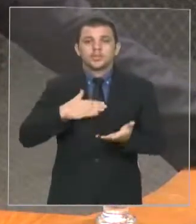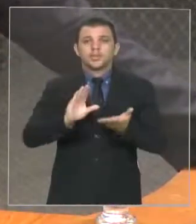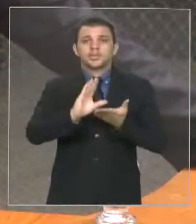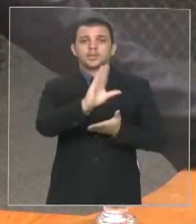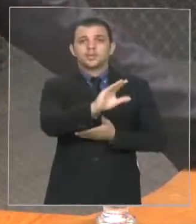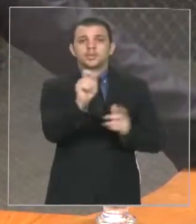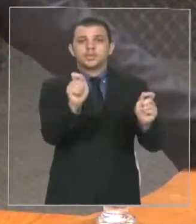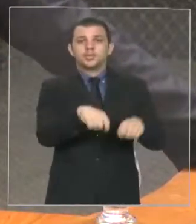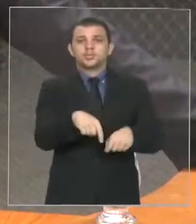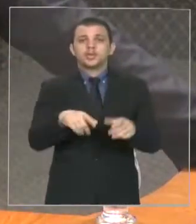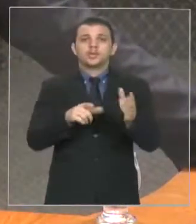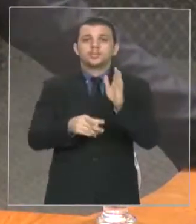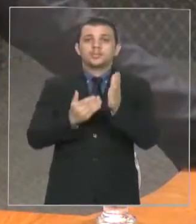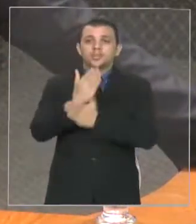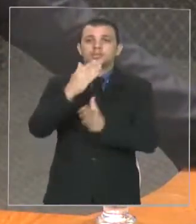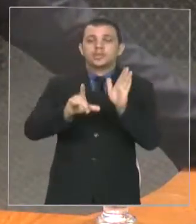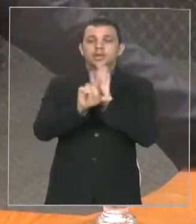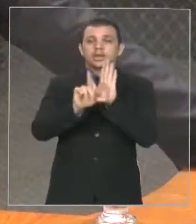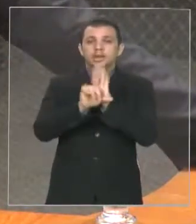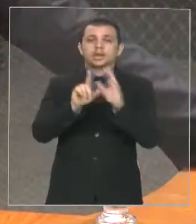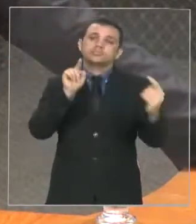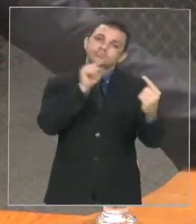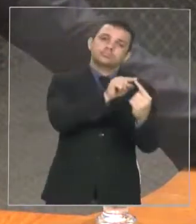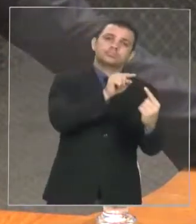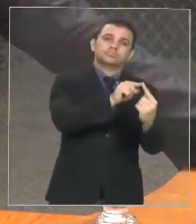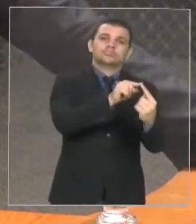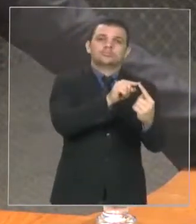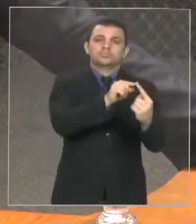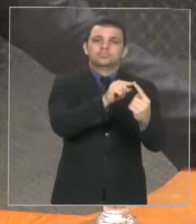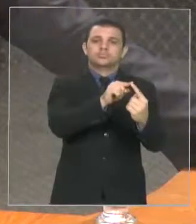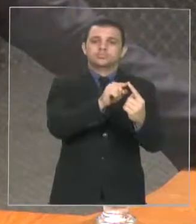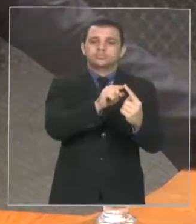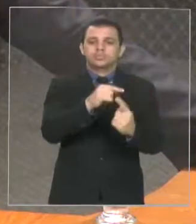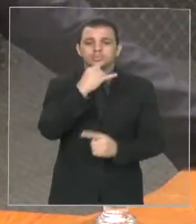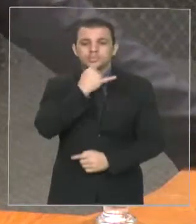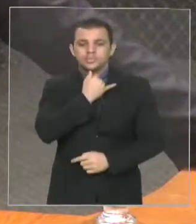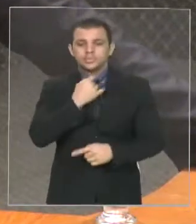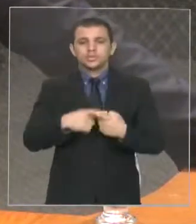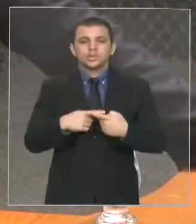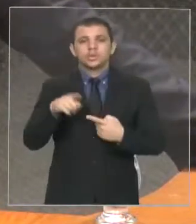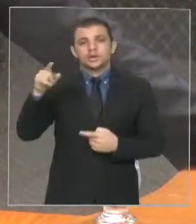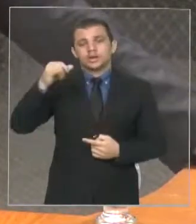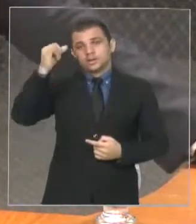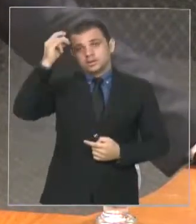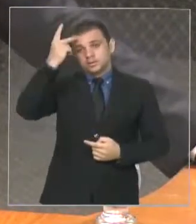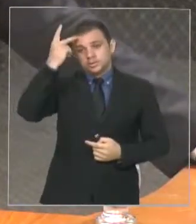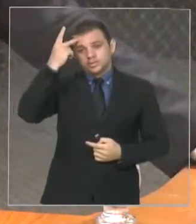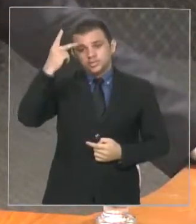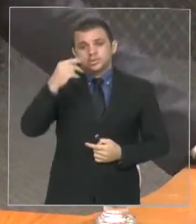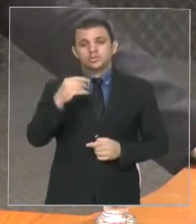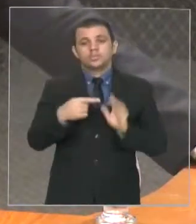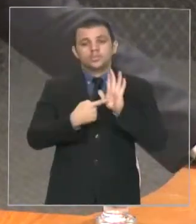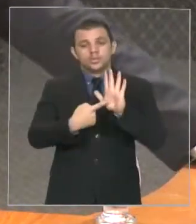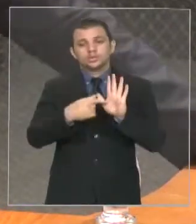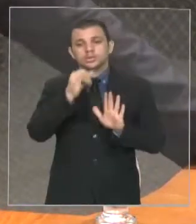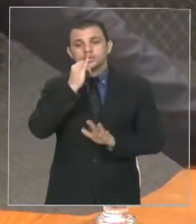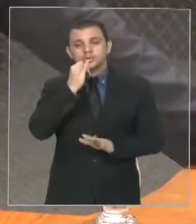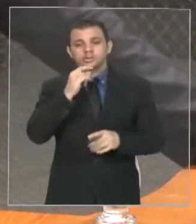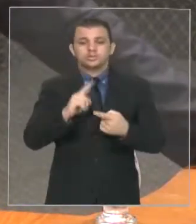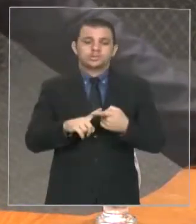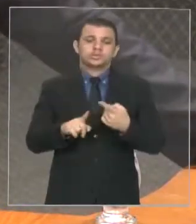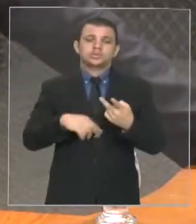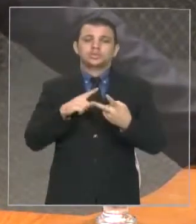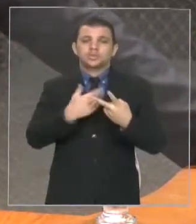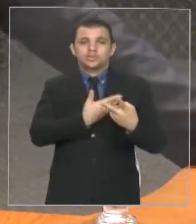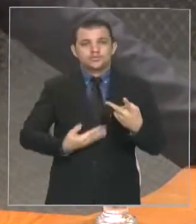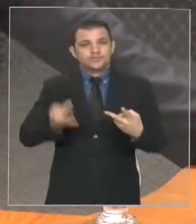por leis elas são. é lamentável que São Paulo dê exemplo, que o governo federal dê exemplo, que o Piauí vizinho